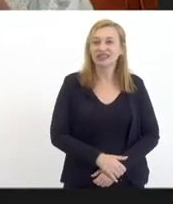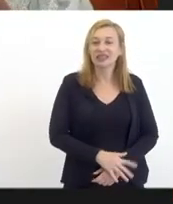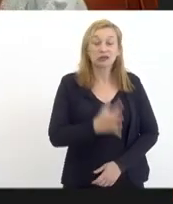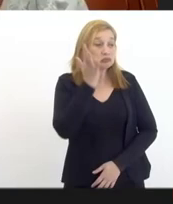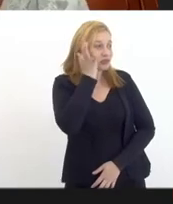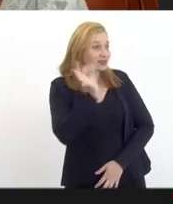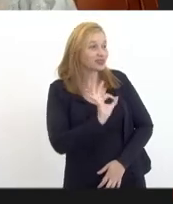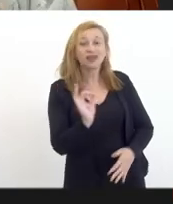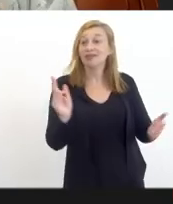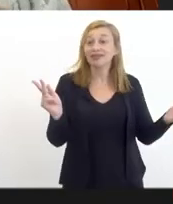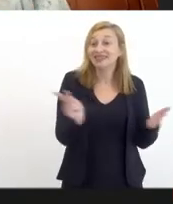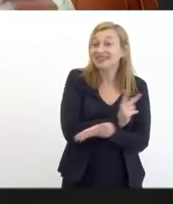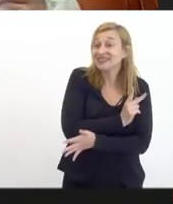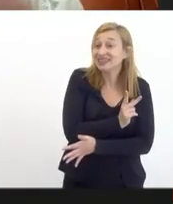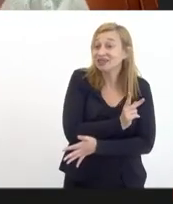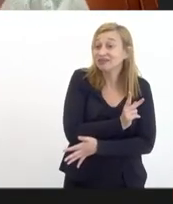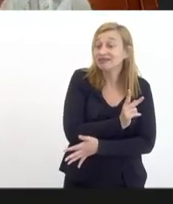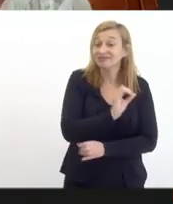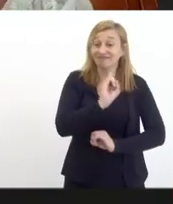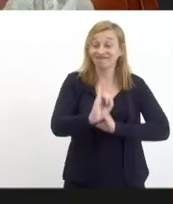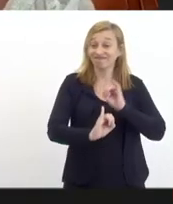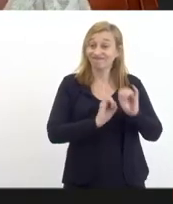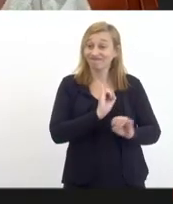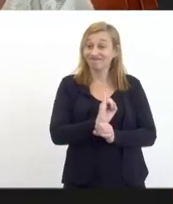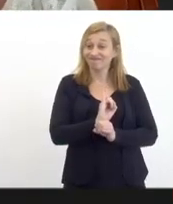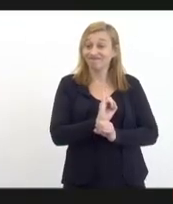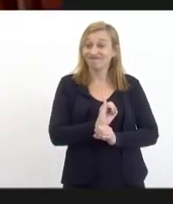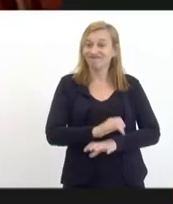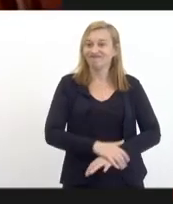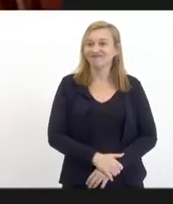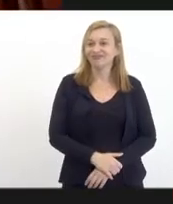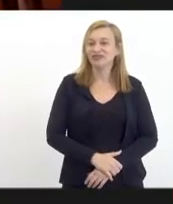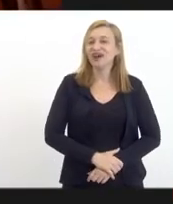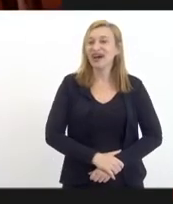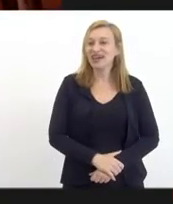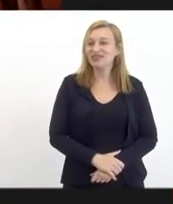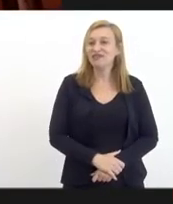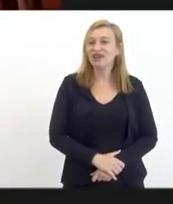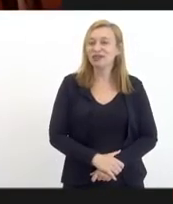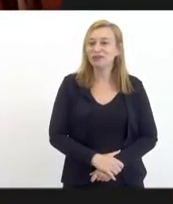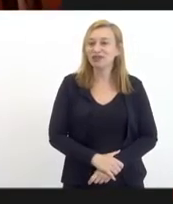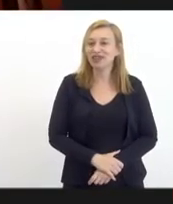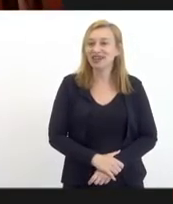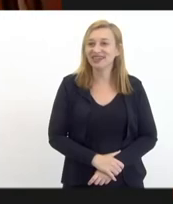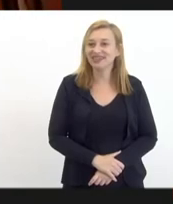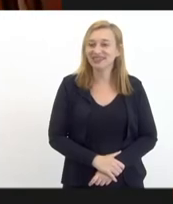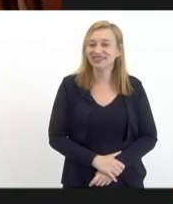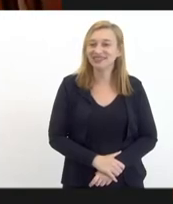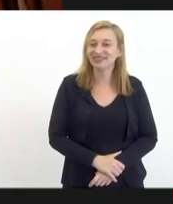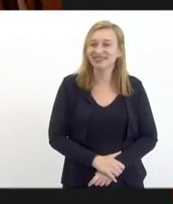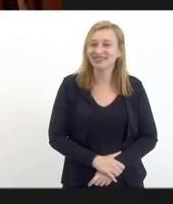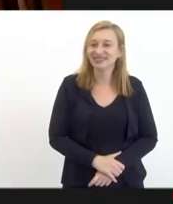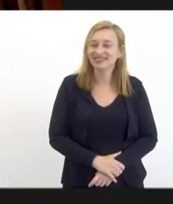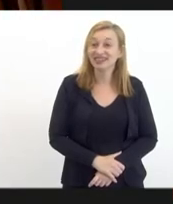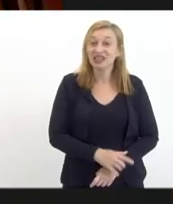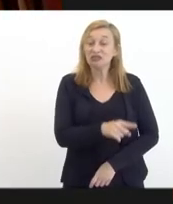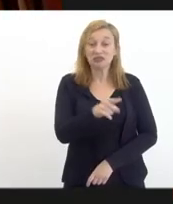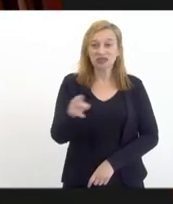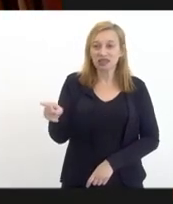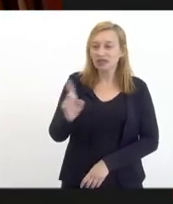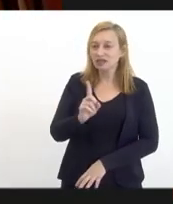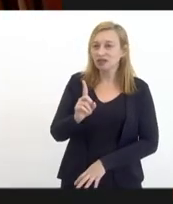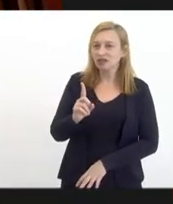aconteceu com a minha rede aqui no computador eu estou no celular agora se vocês não se